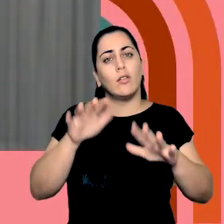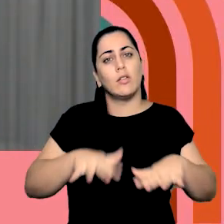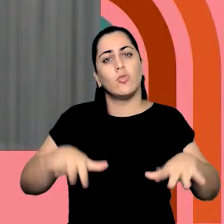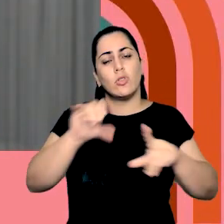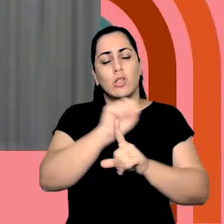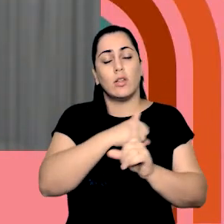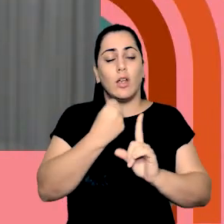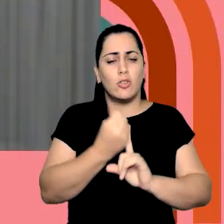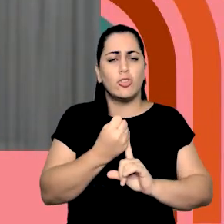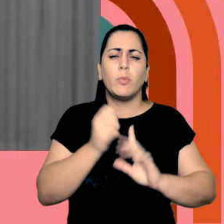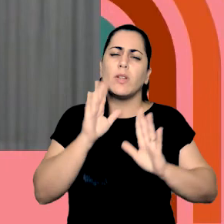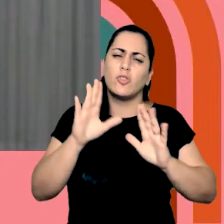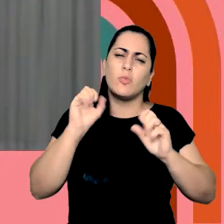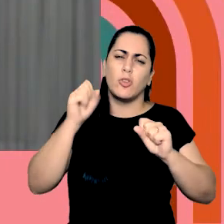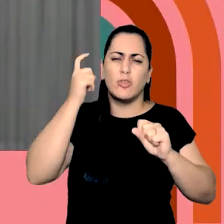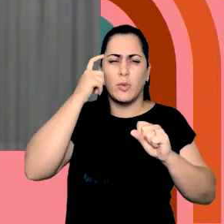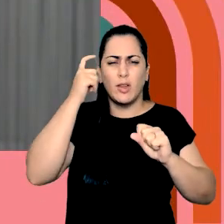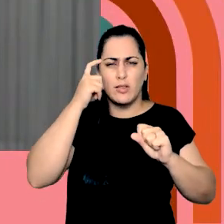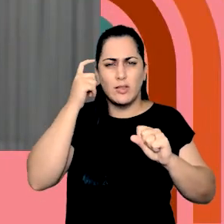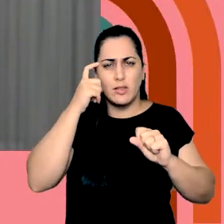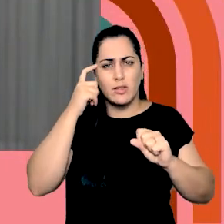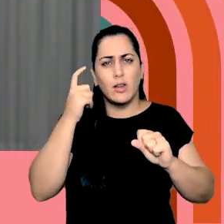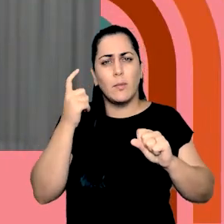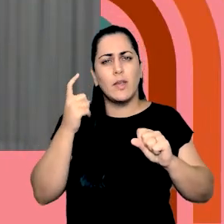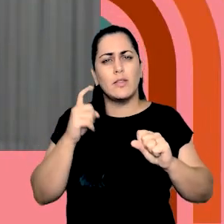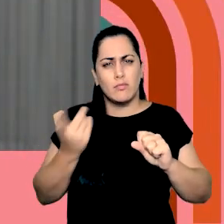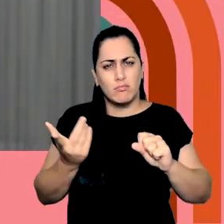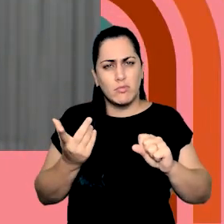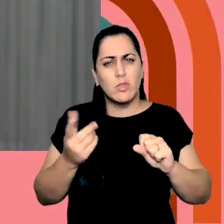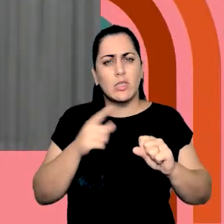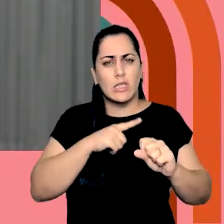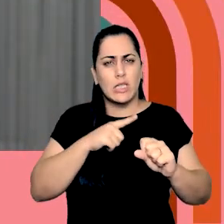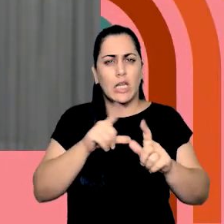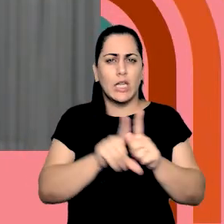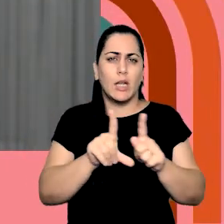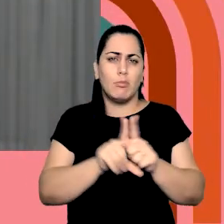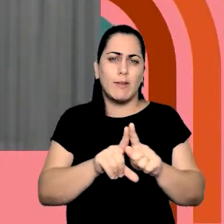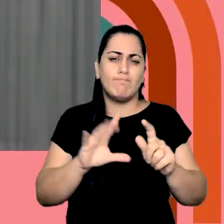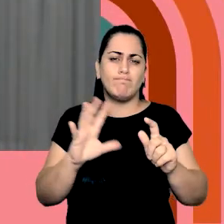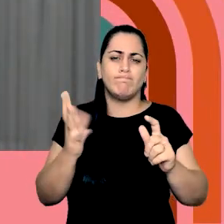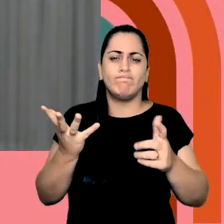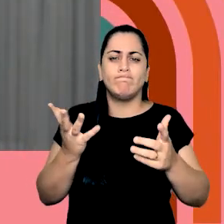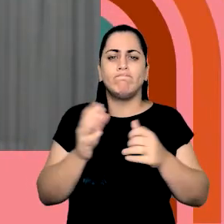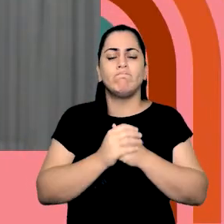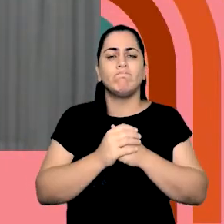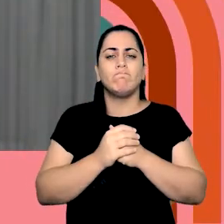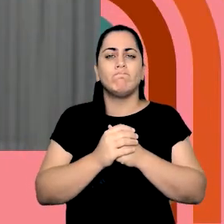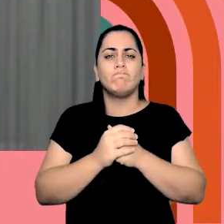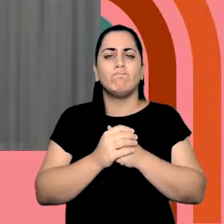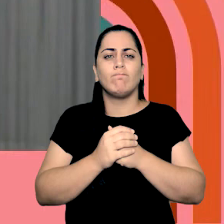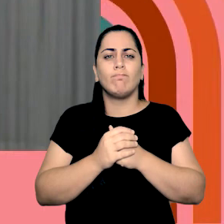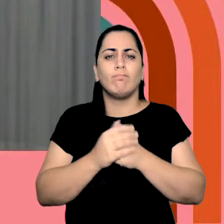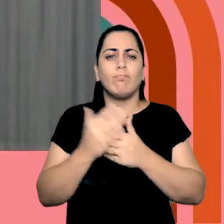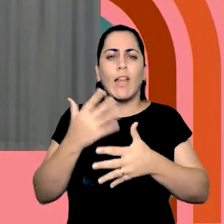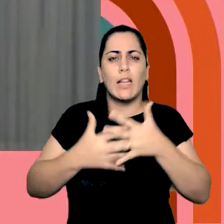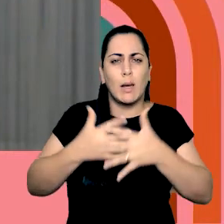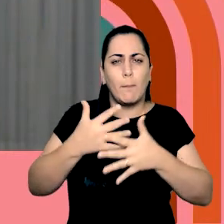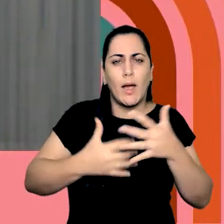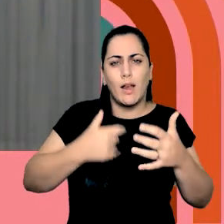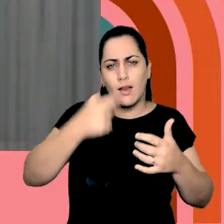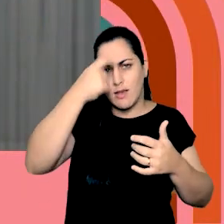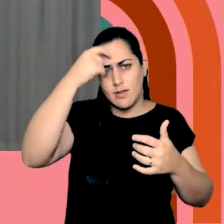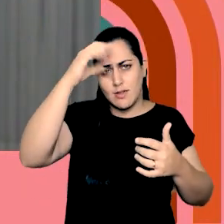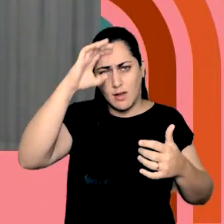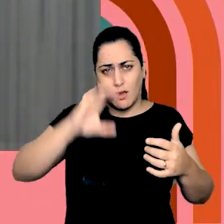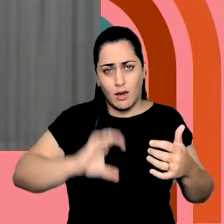a gente poderia perguntar será que isso repercute em termos de cidadania? O eu quero dizer